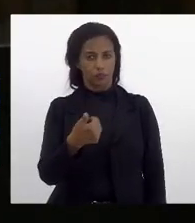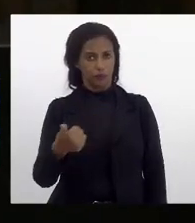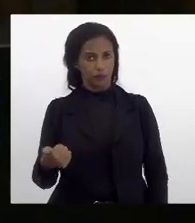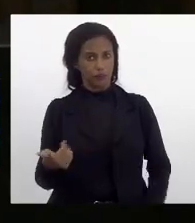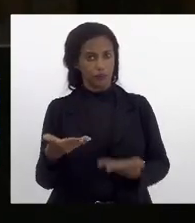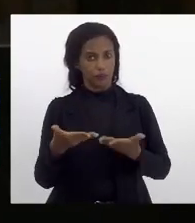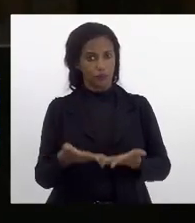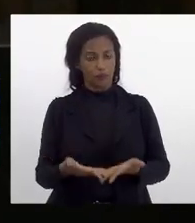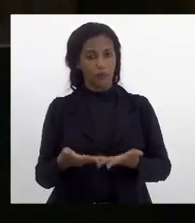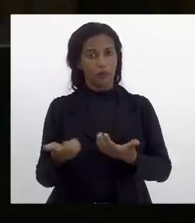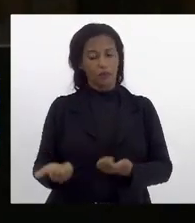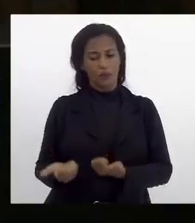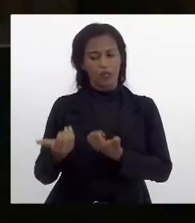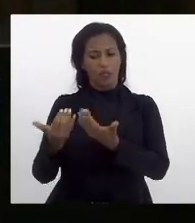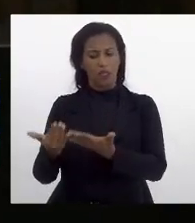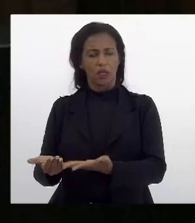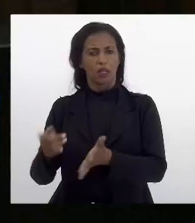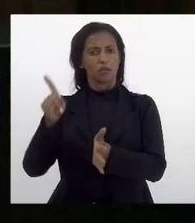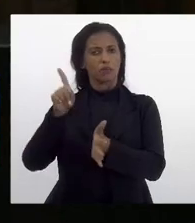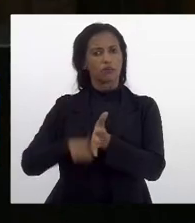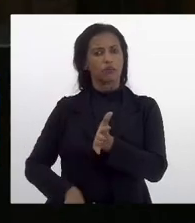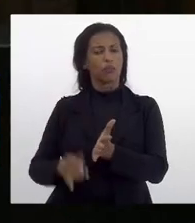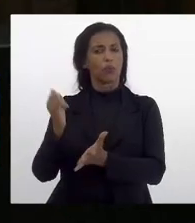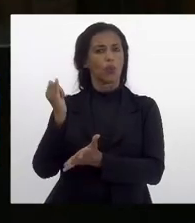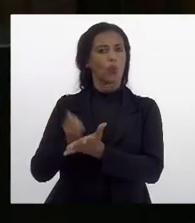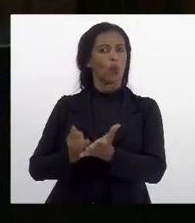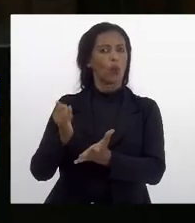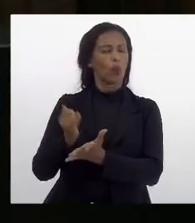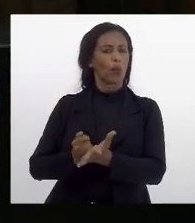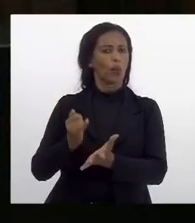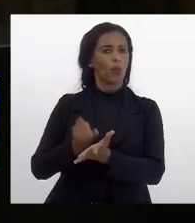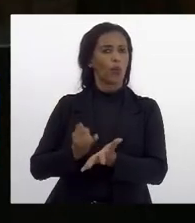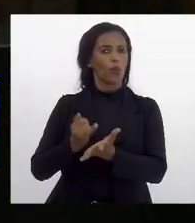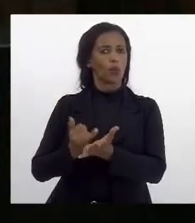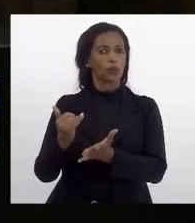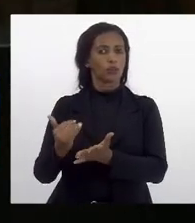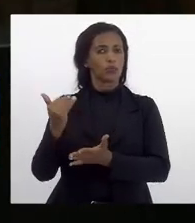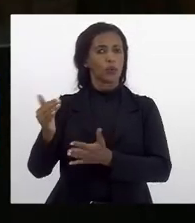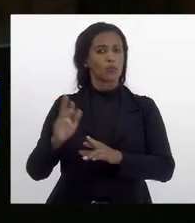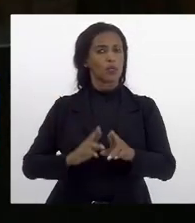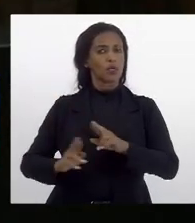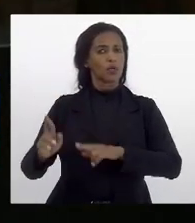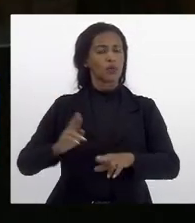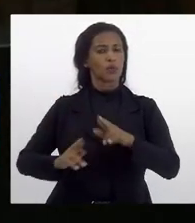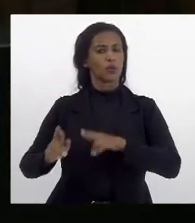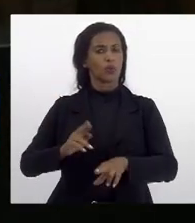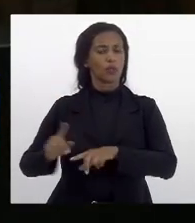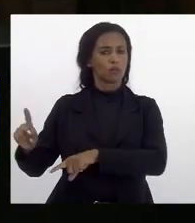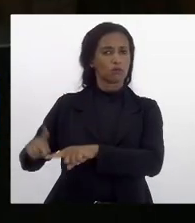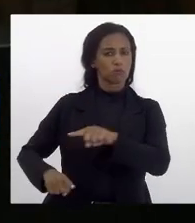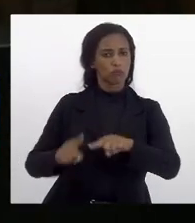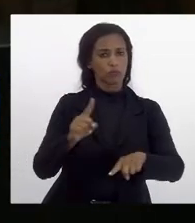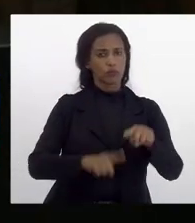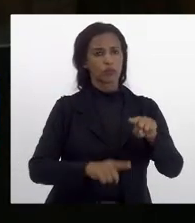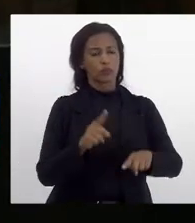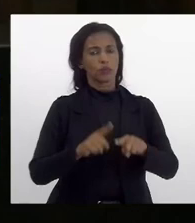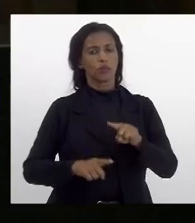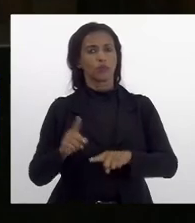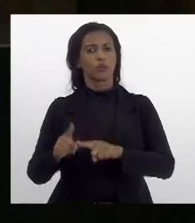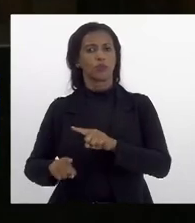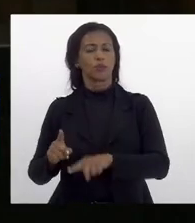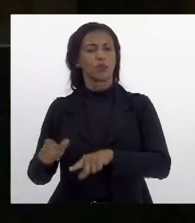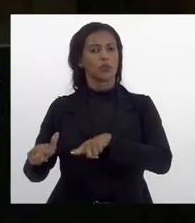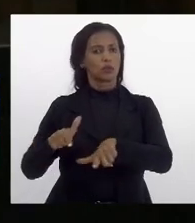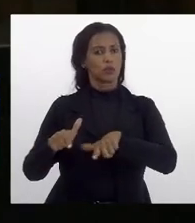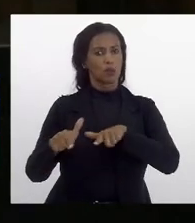e concede a isenção de imposto sobre circulação de mercadorias e prestação de